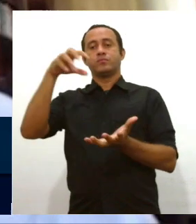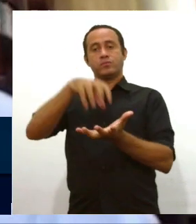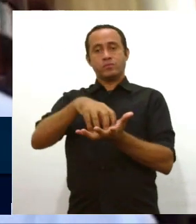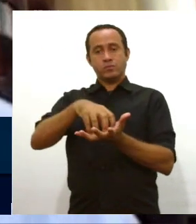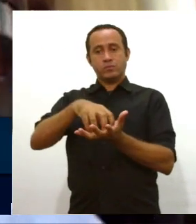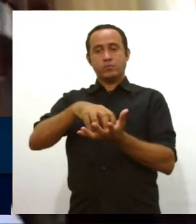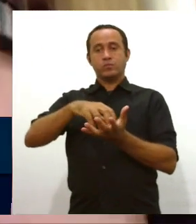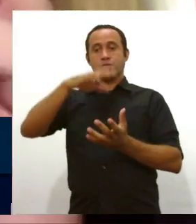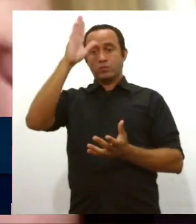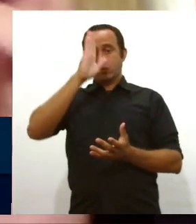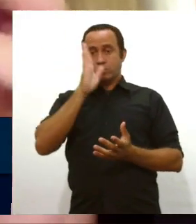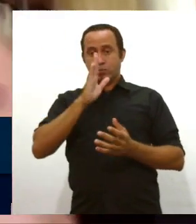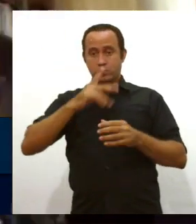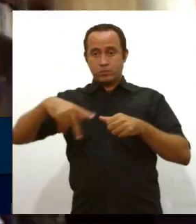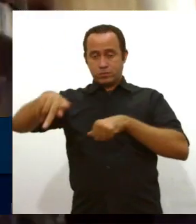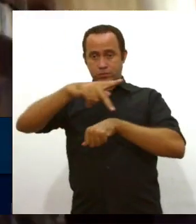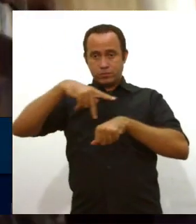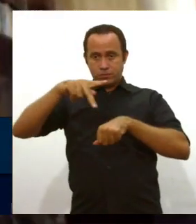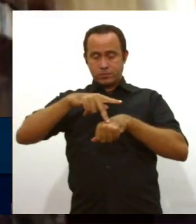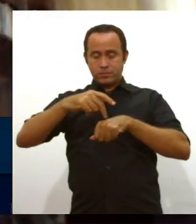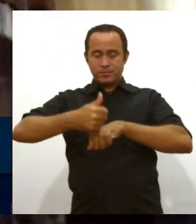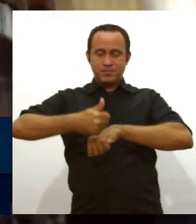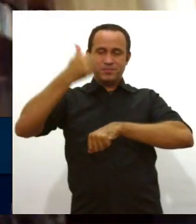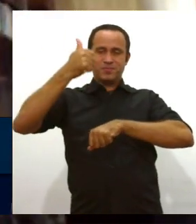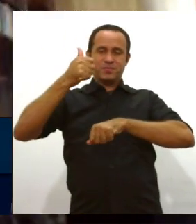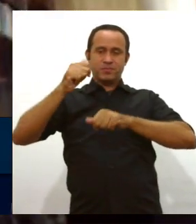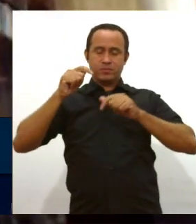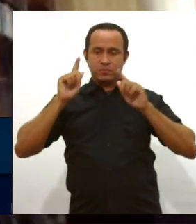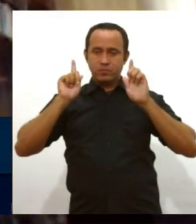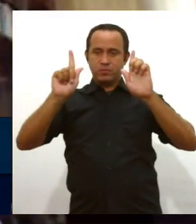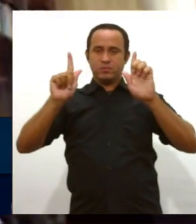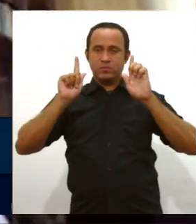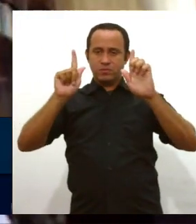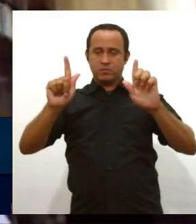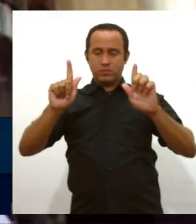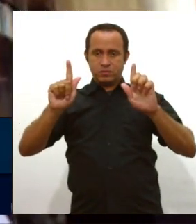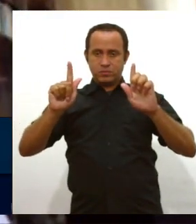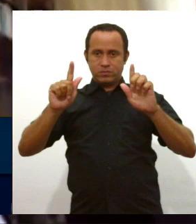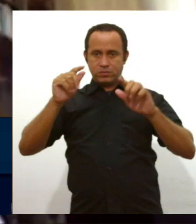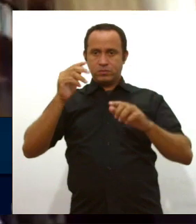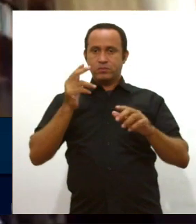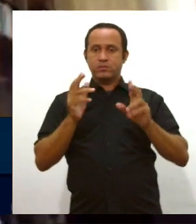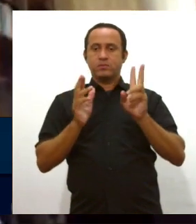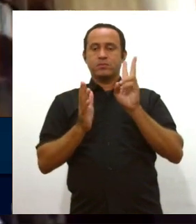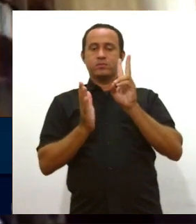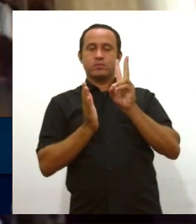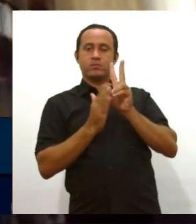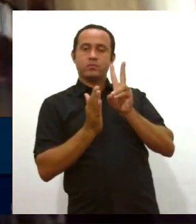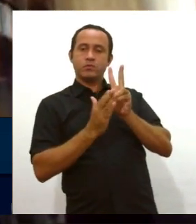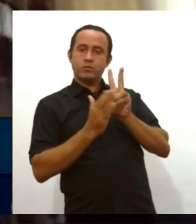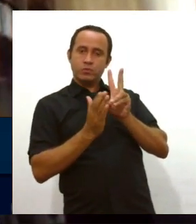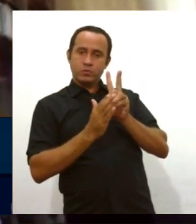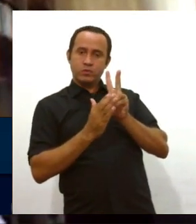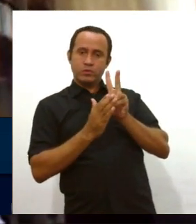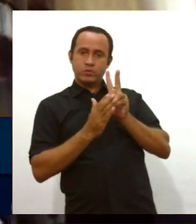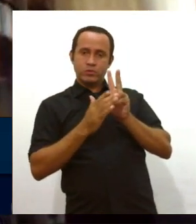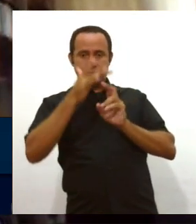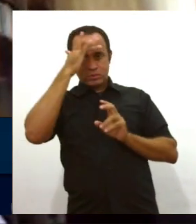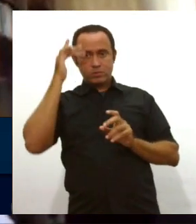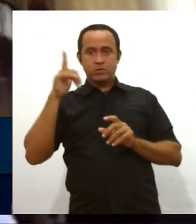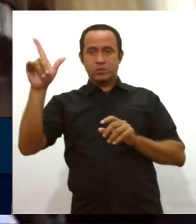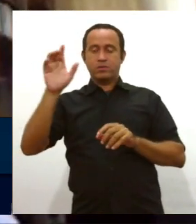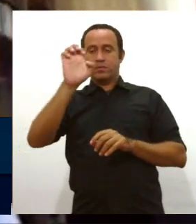país desde a primeira resistência indígena contra a dominação colonizadora europeia,